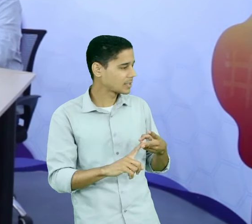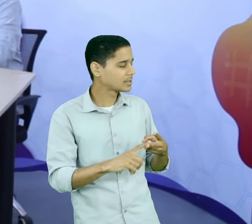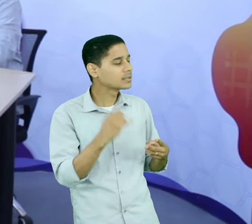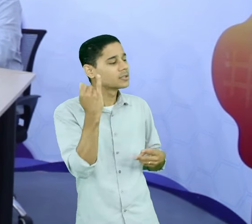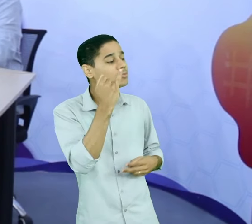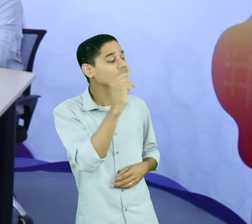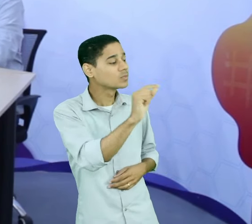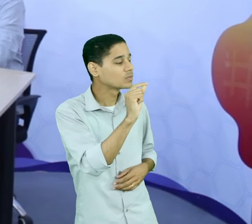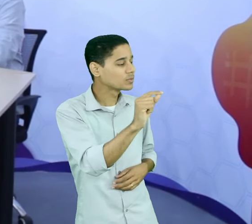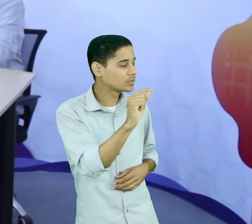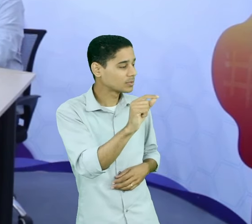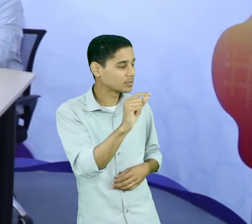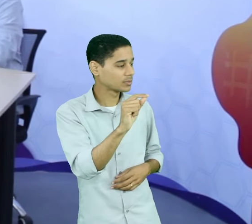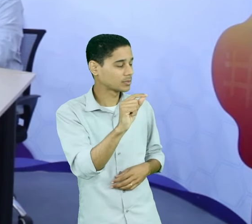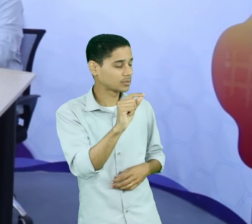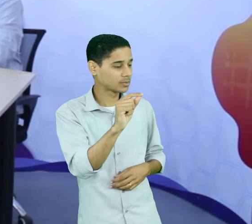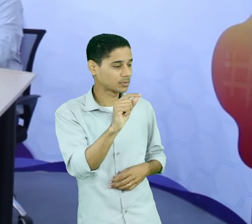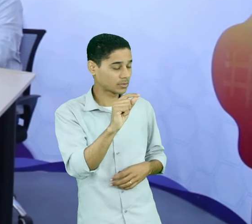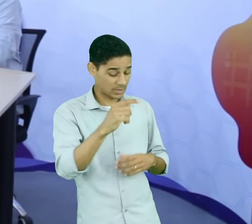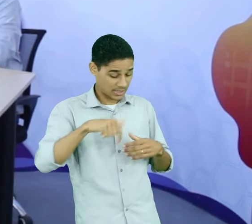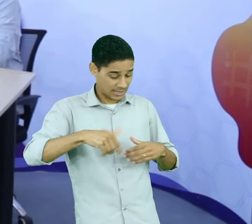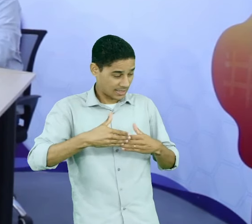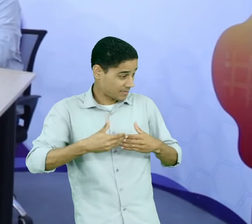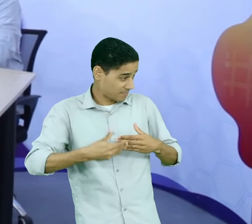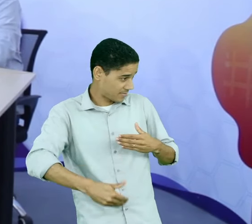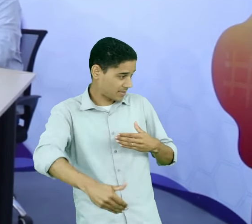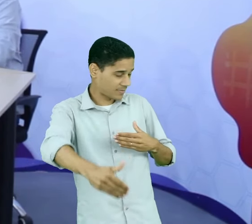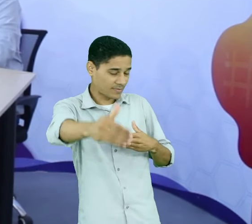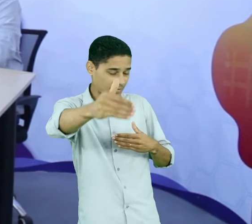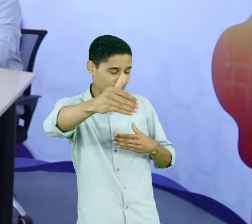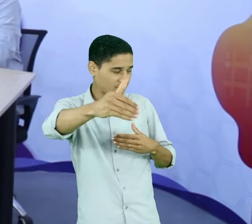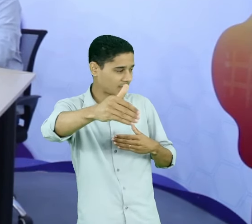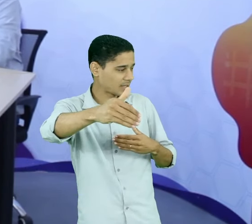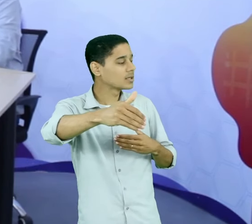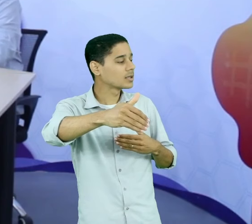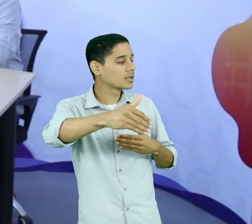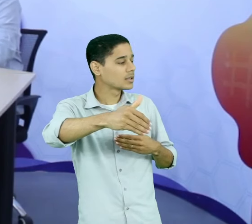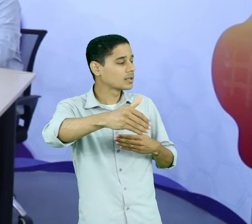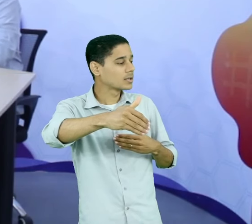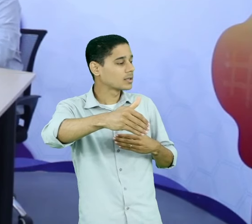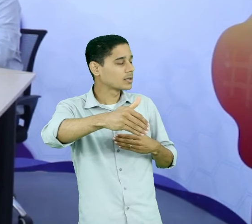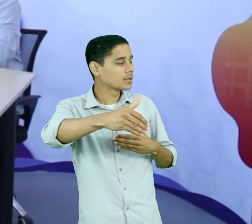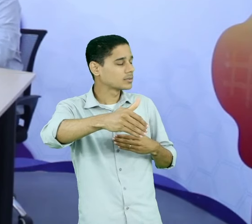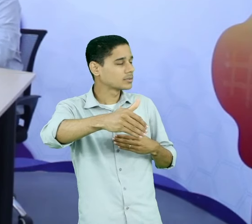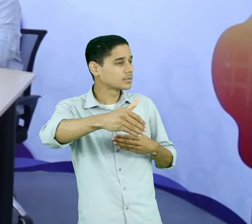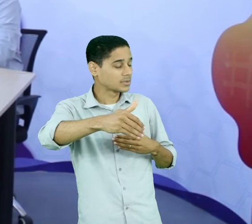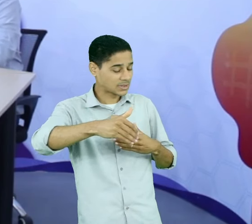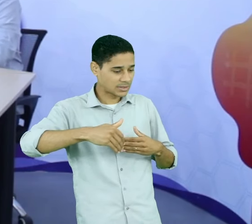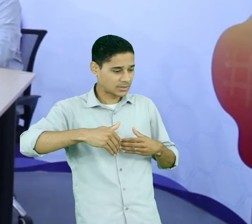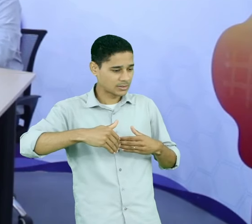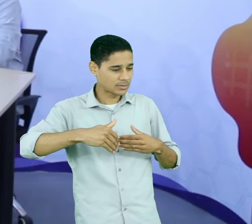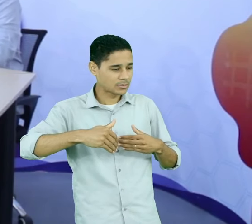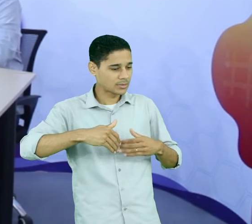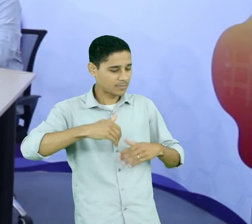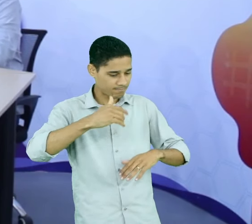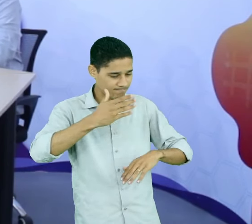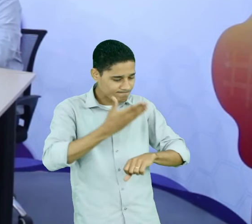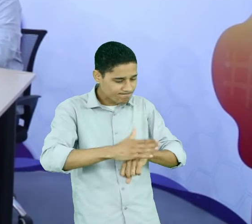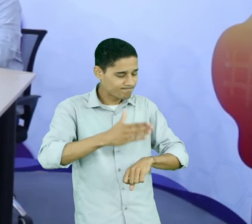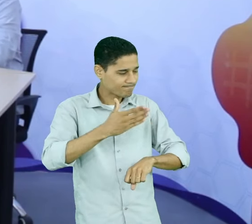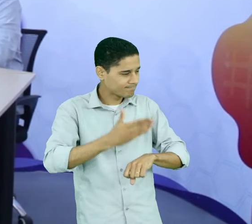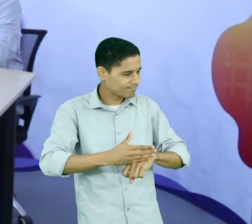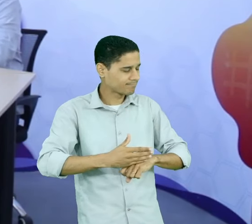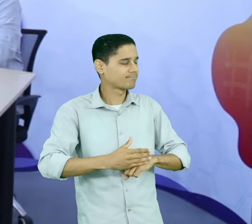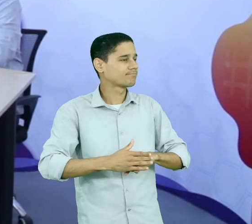e aí pensando daqui para frente, em desenvolver capacidades muito